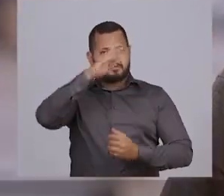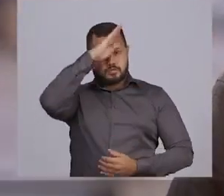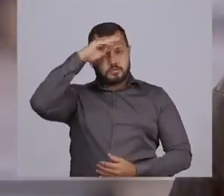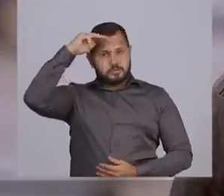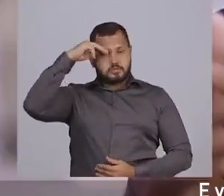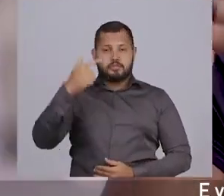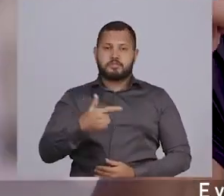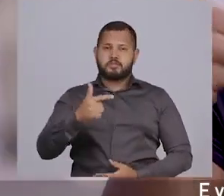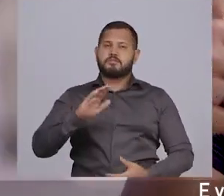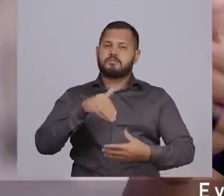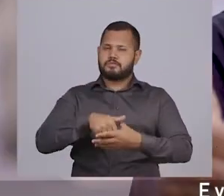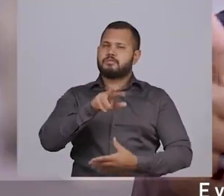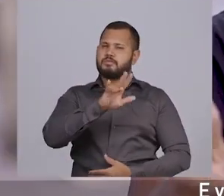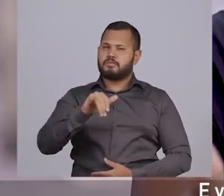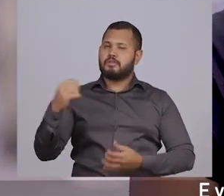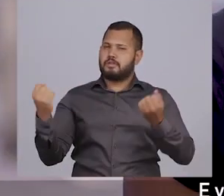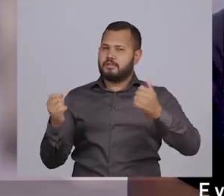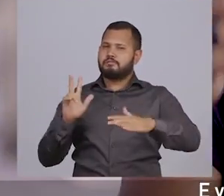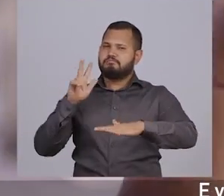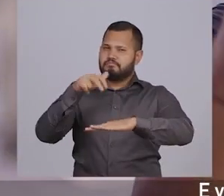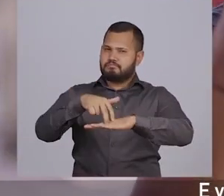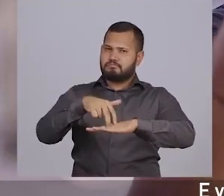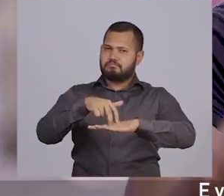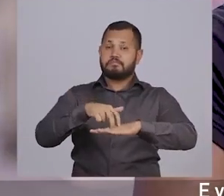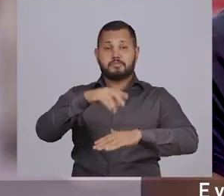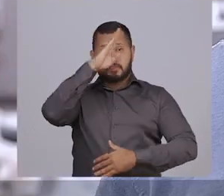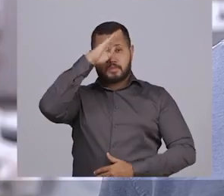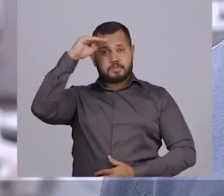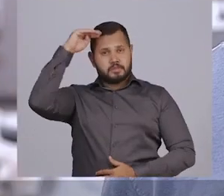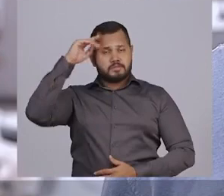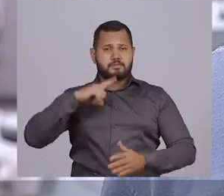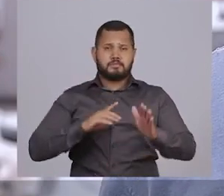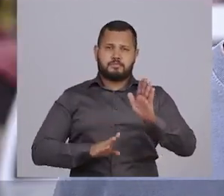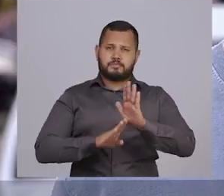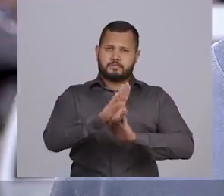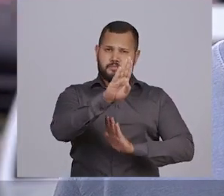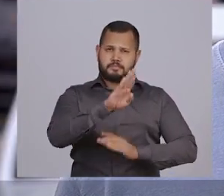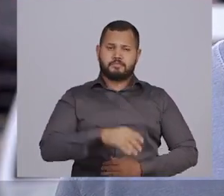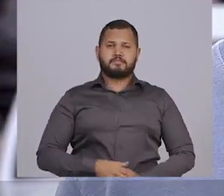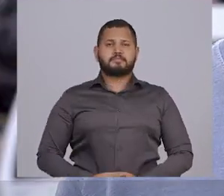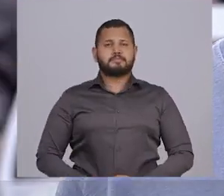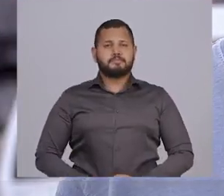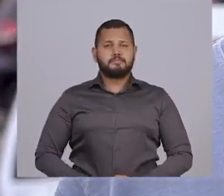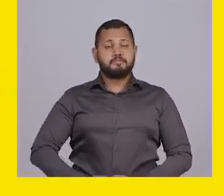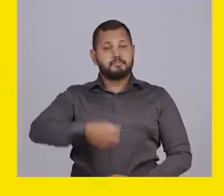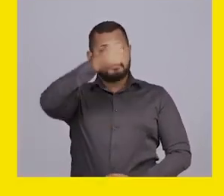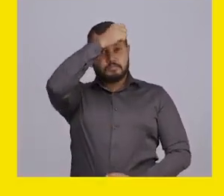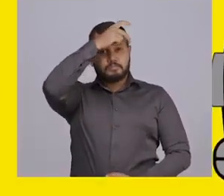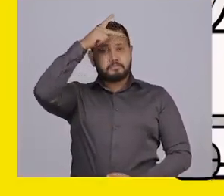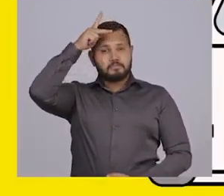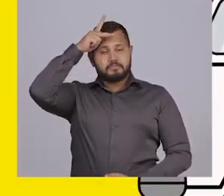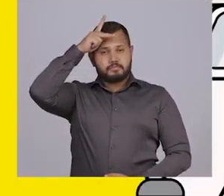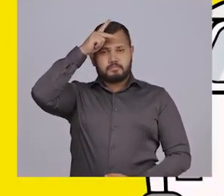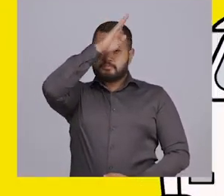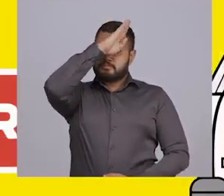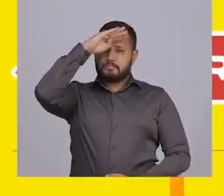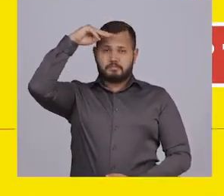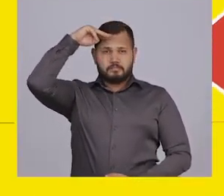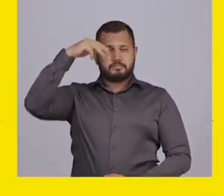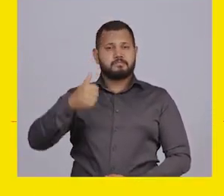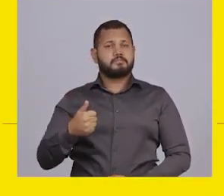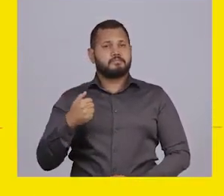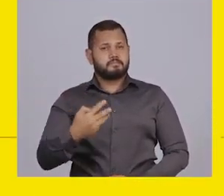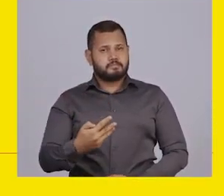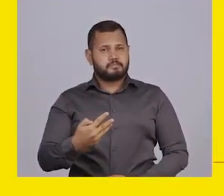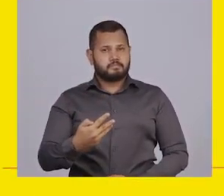estou fechado com o Zé. E vamos juntos para o segundo turno. É o Homem da Combi! A companhia do Zé decola! Prefeito Zé